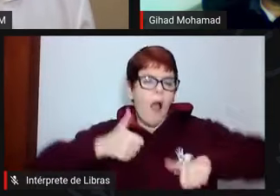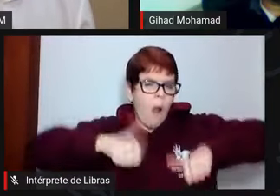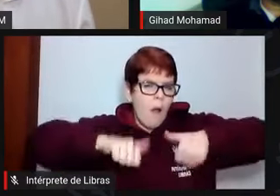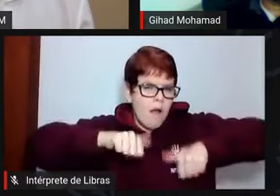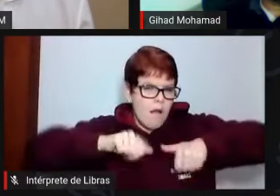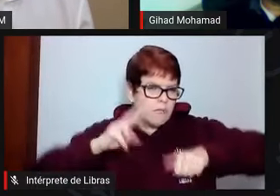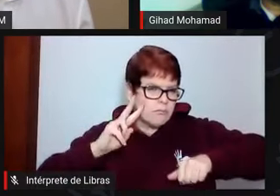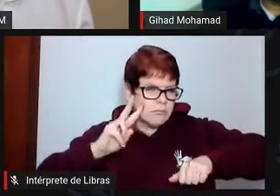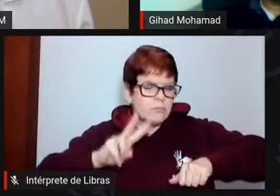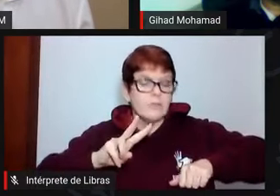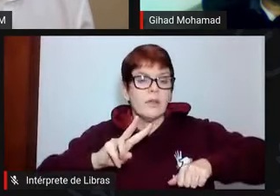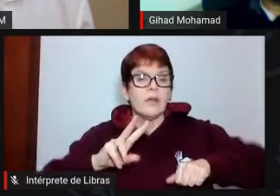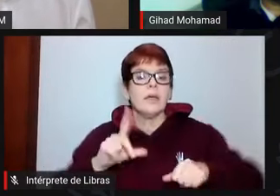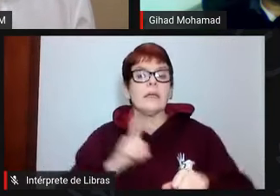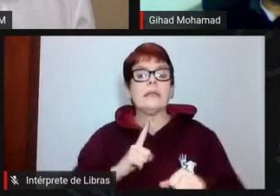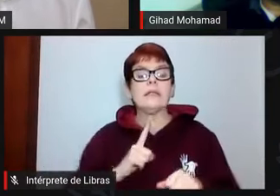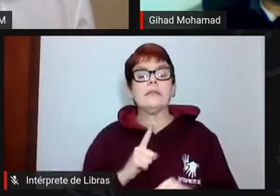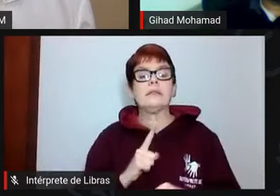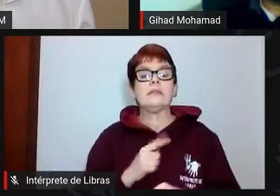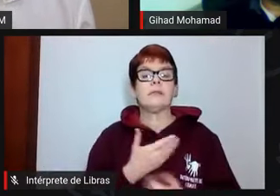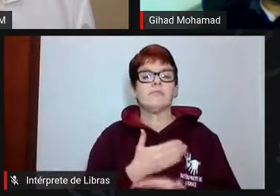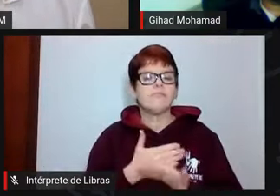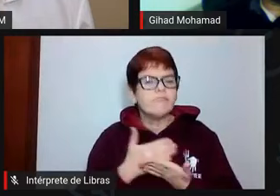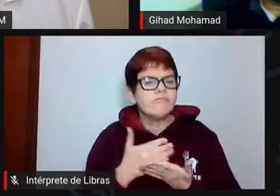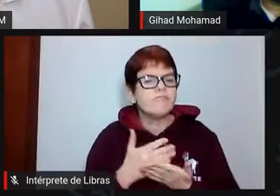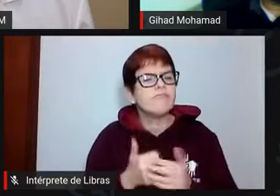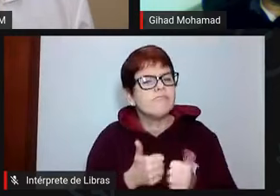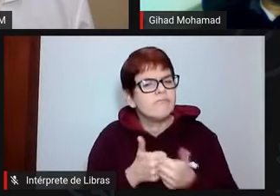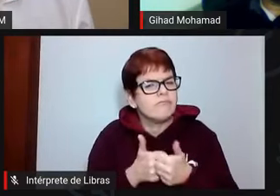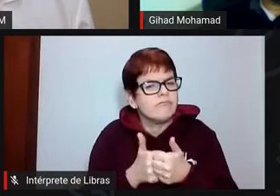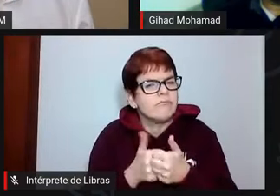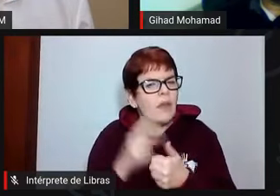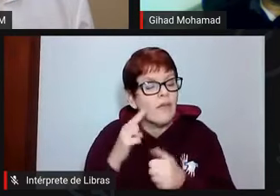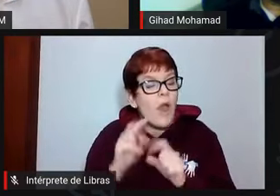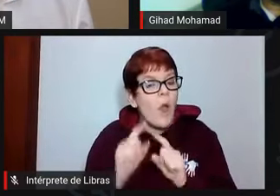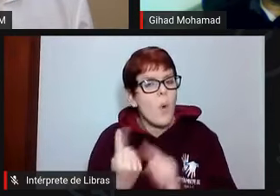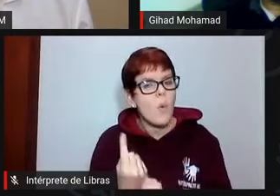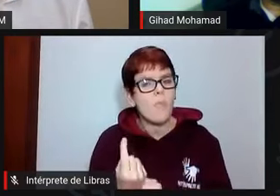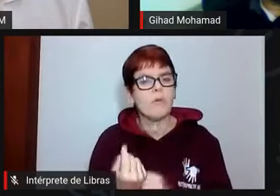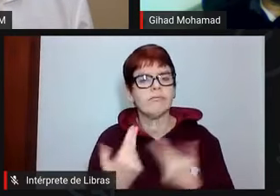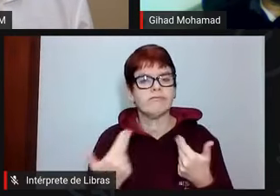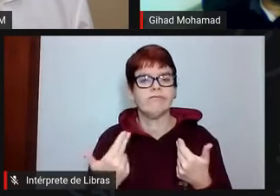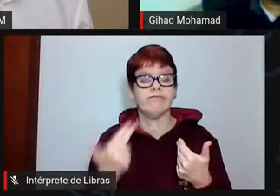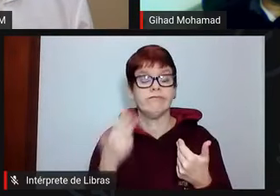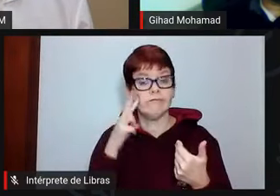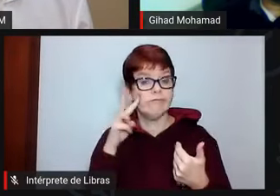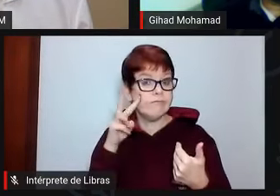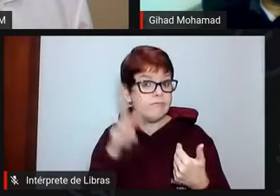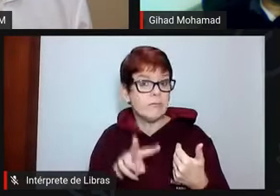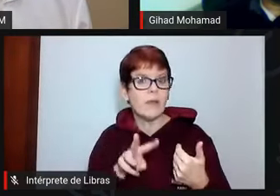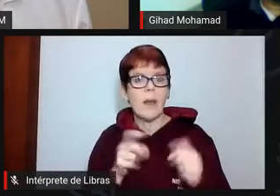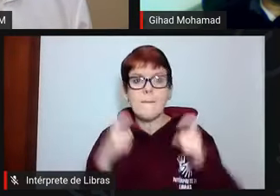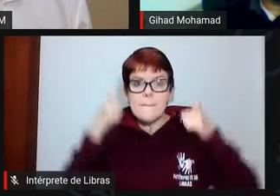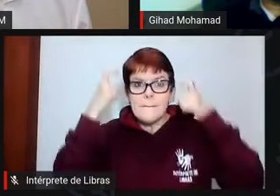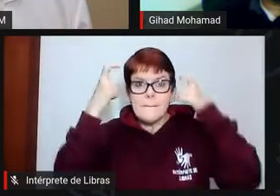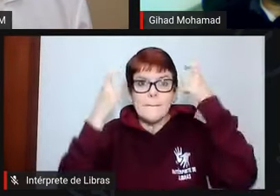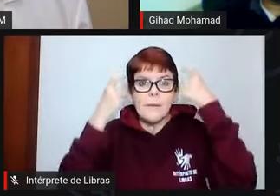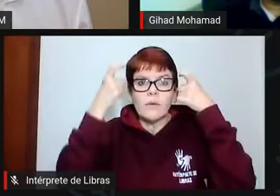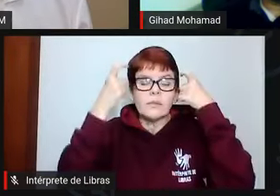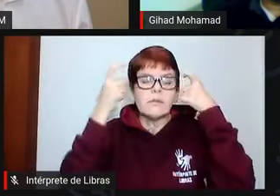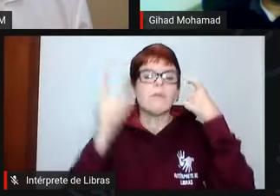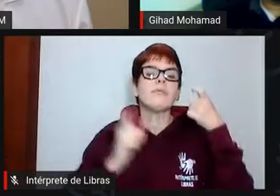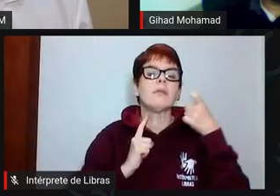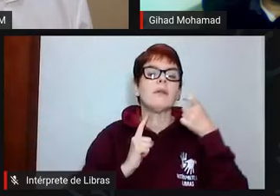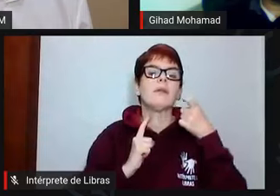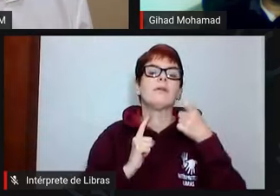costumamos seguir e essa é uma delas. Tocante as preocupações que nós temos em relação